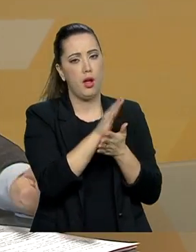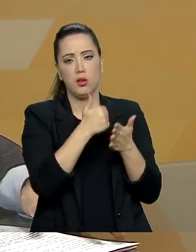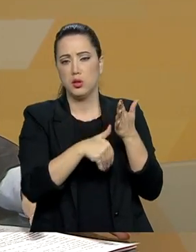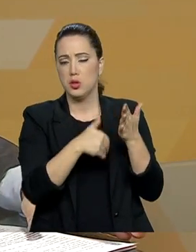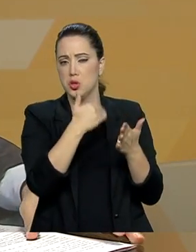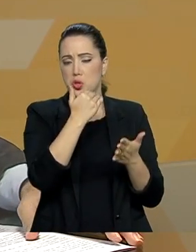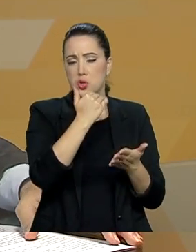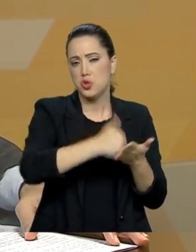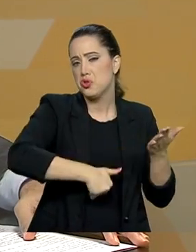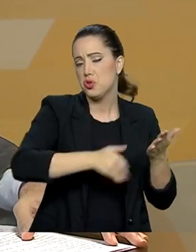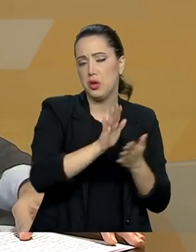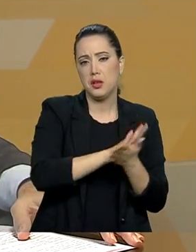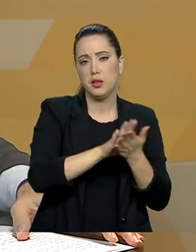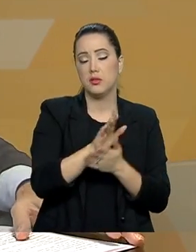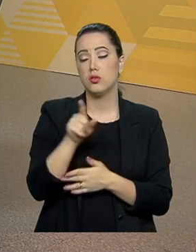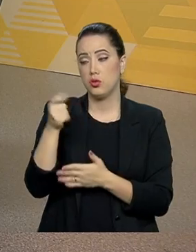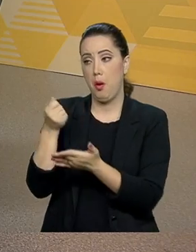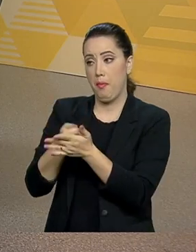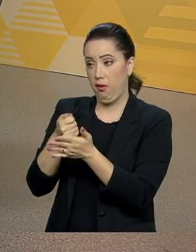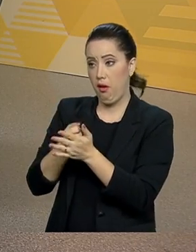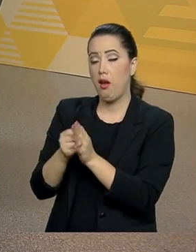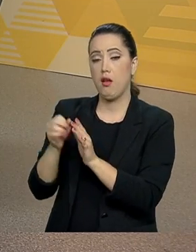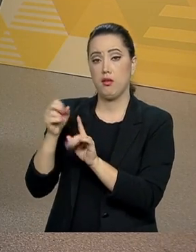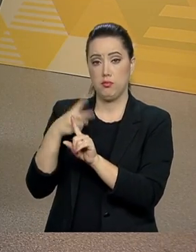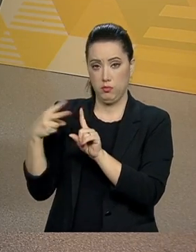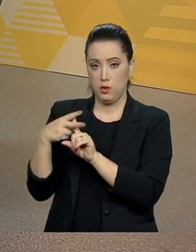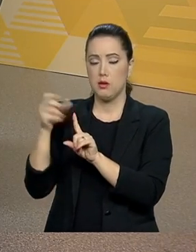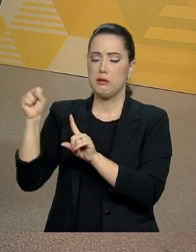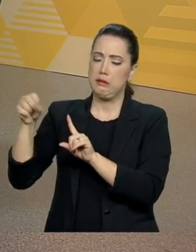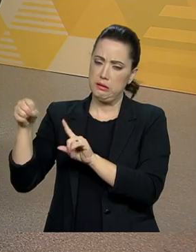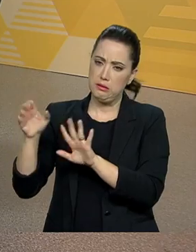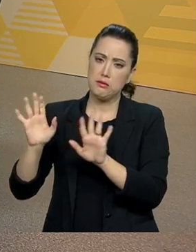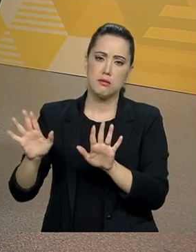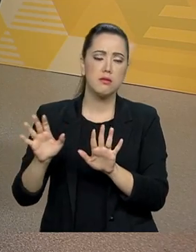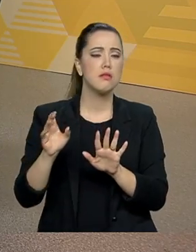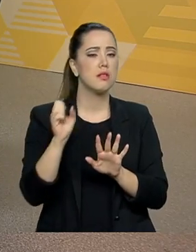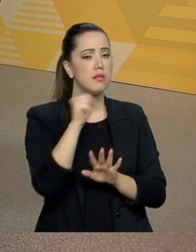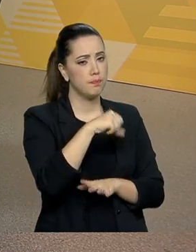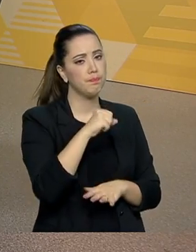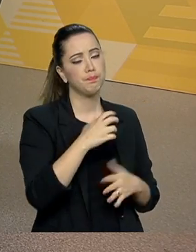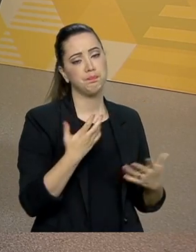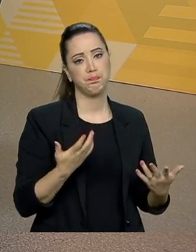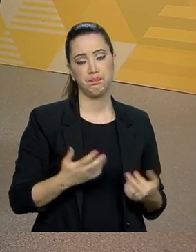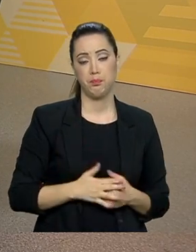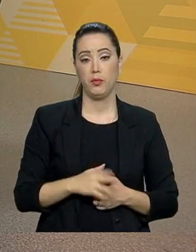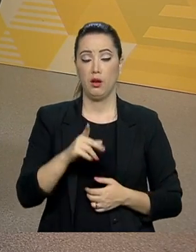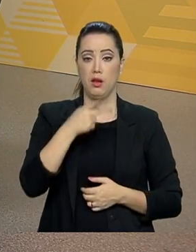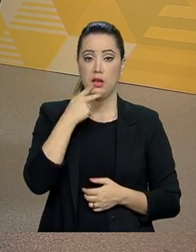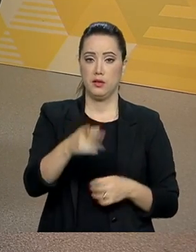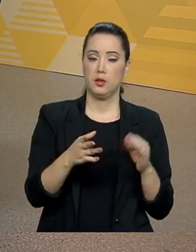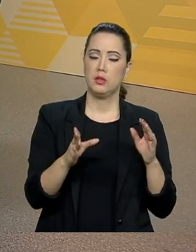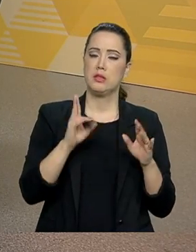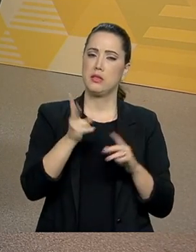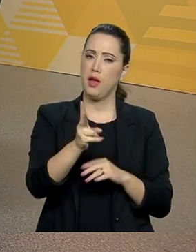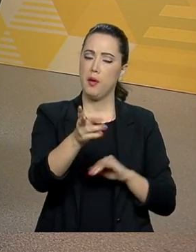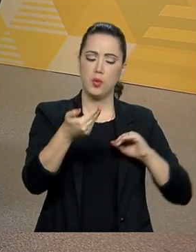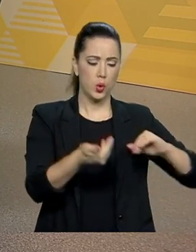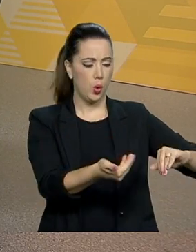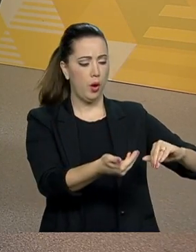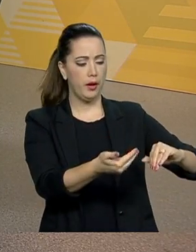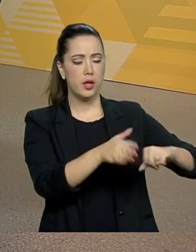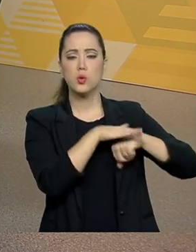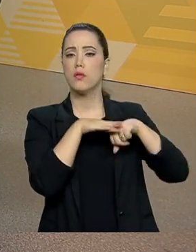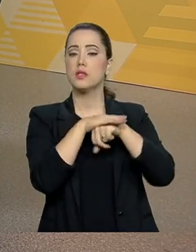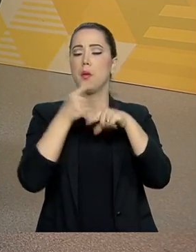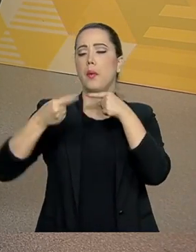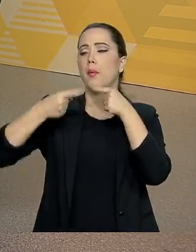contribuíram para a Previdência. contribuíram. Nessa interlocução com o Congresso Nacional, o senhor está sempre ali conversando com os parlamentares. Como é que está sendo